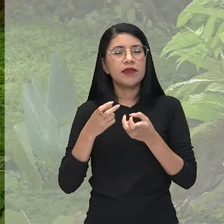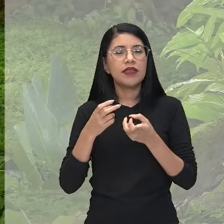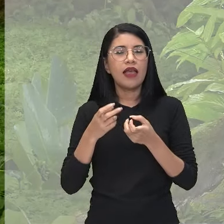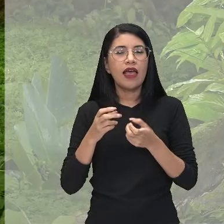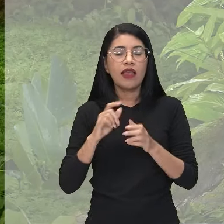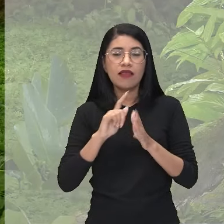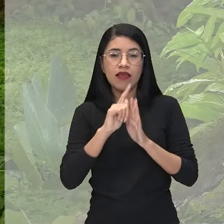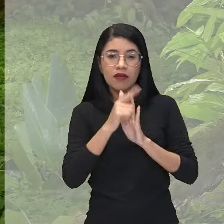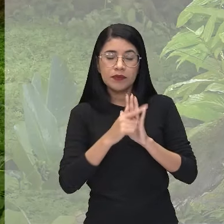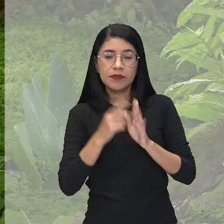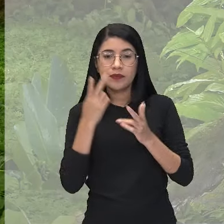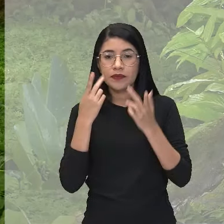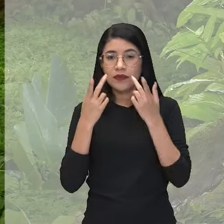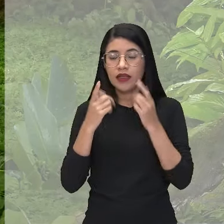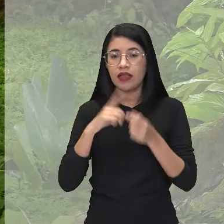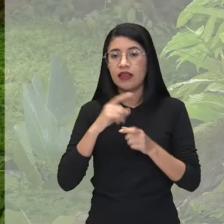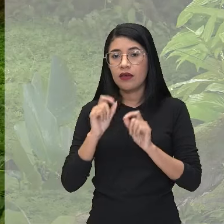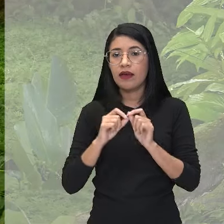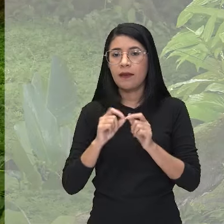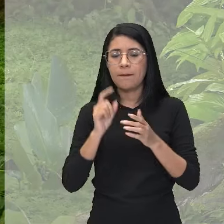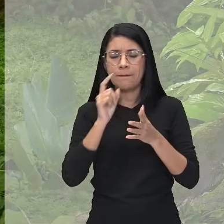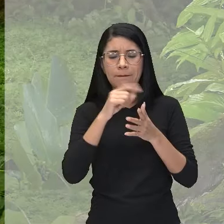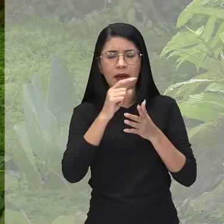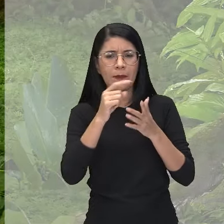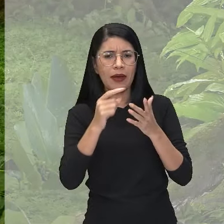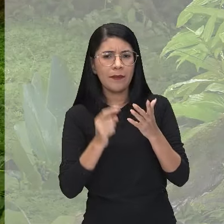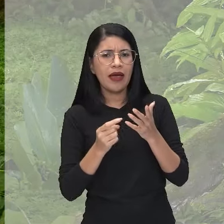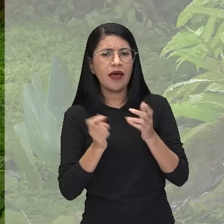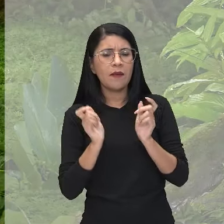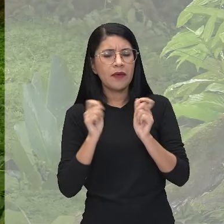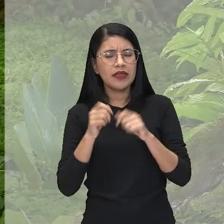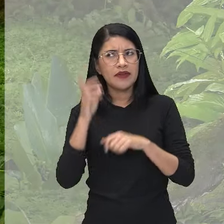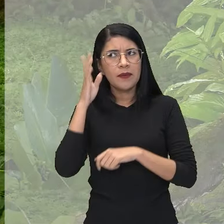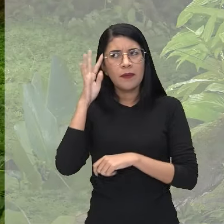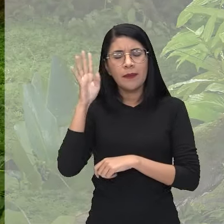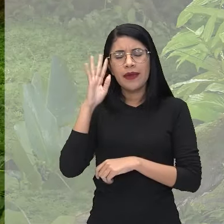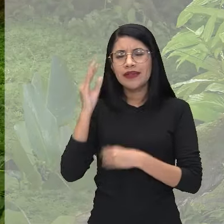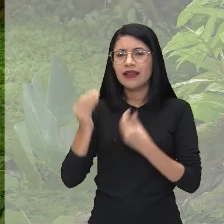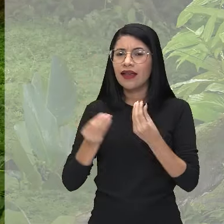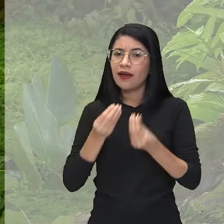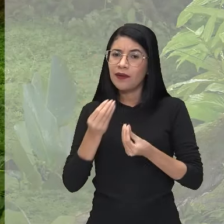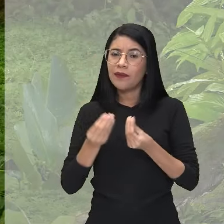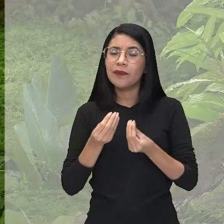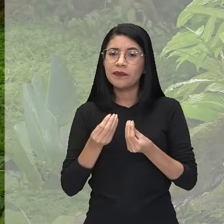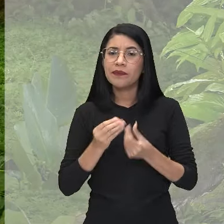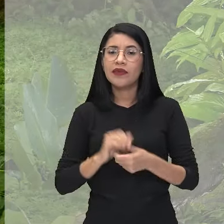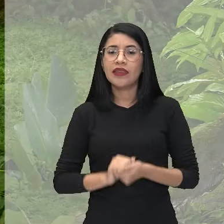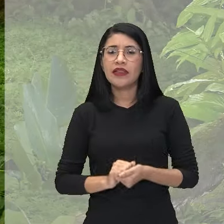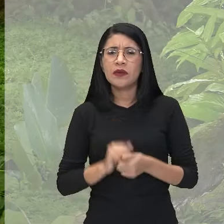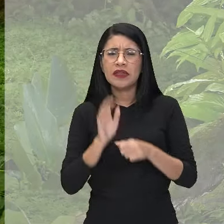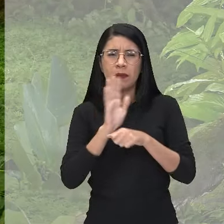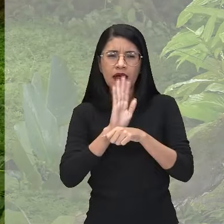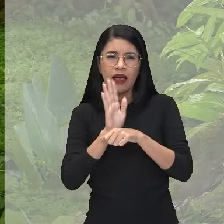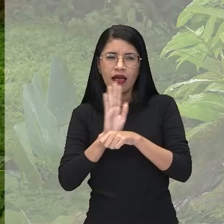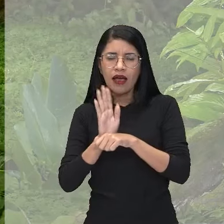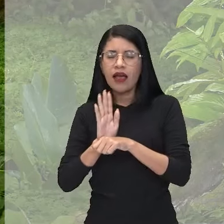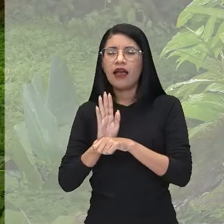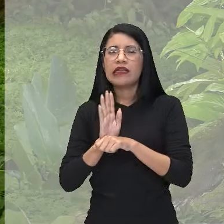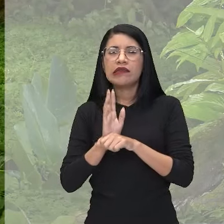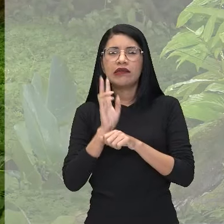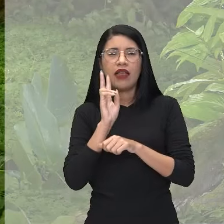como o gênero dramático, ele traz muitas questões pra que nós possamos refletir, tá? Quando você assiste uma peça teatral,